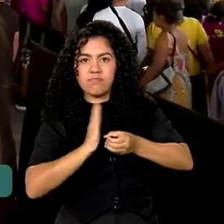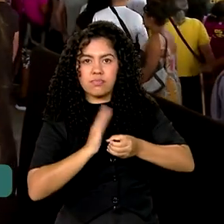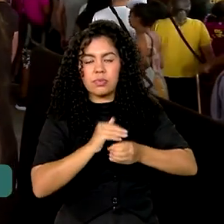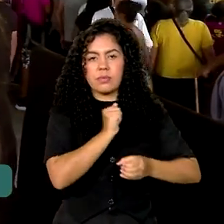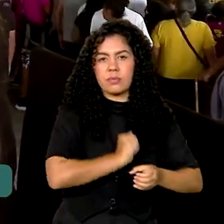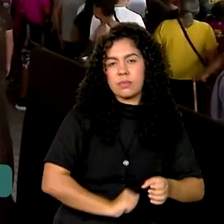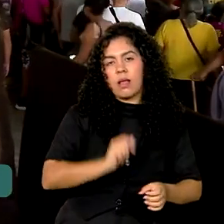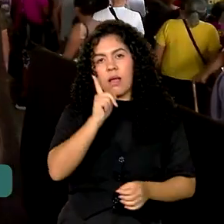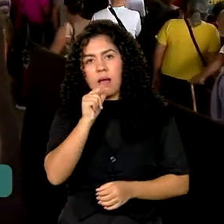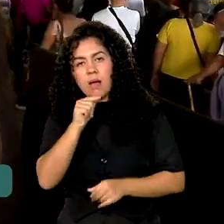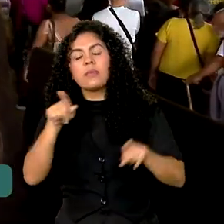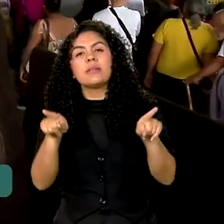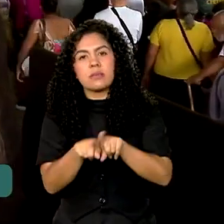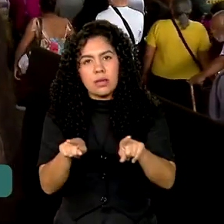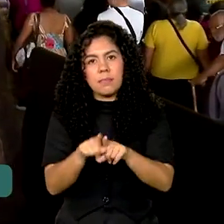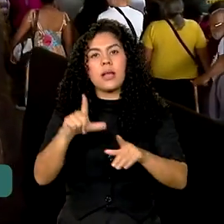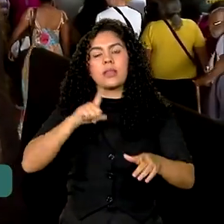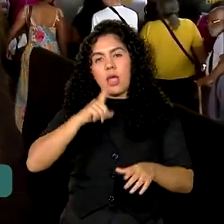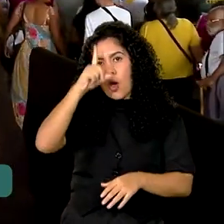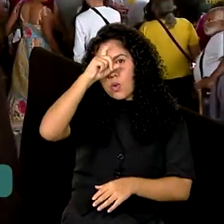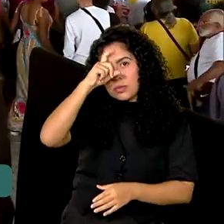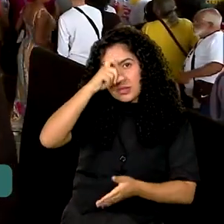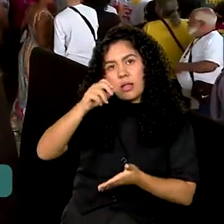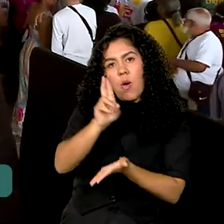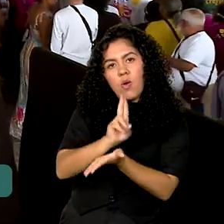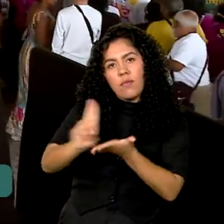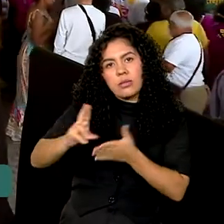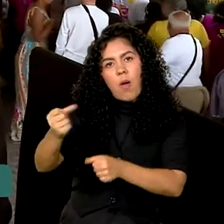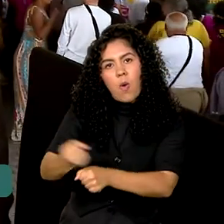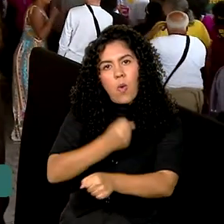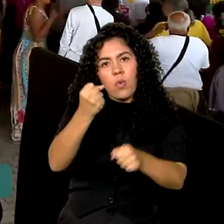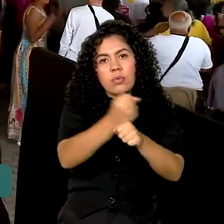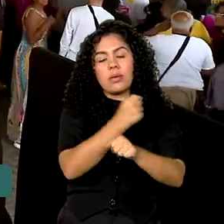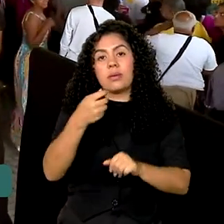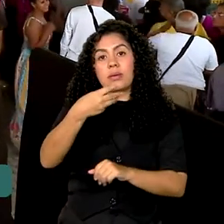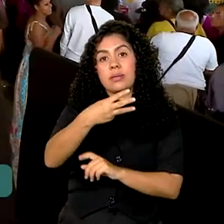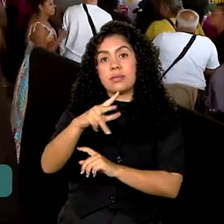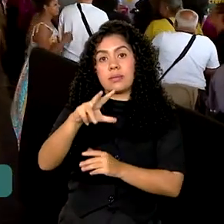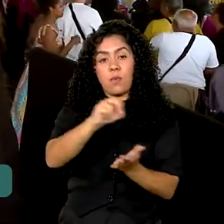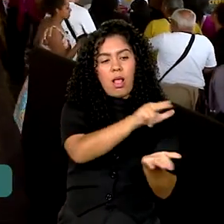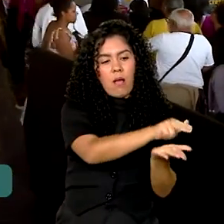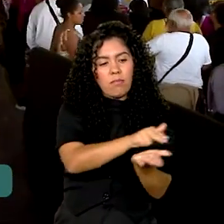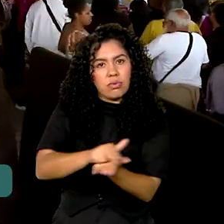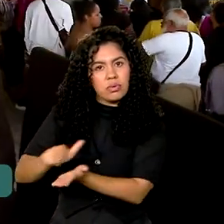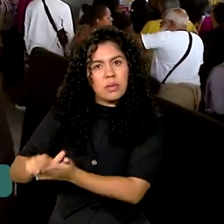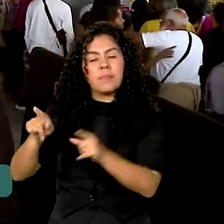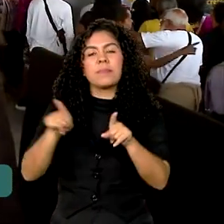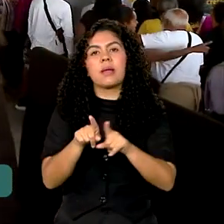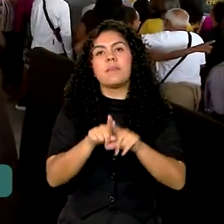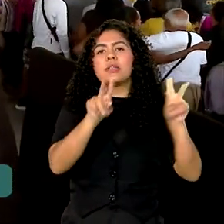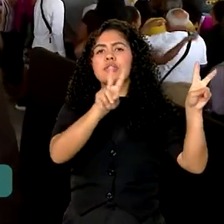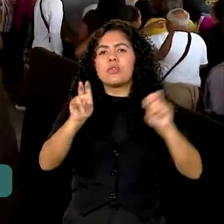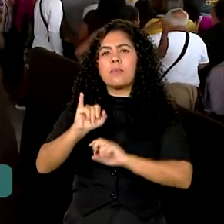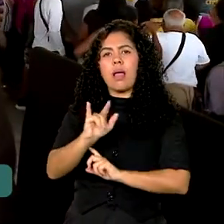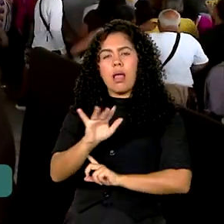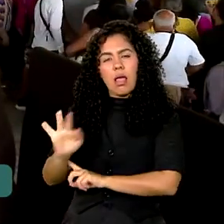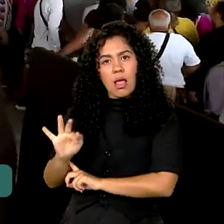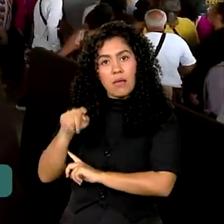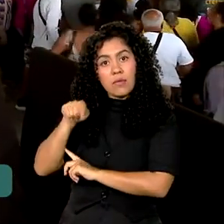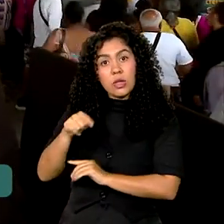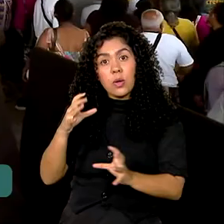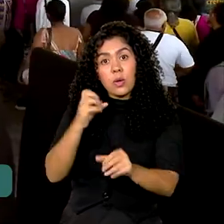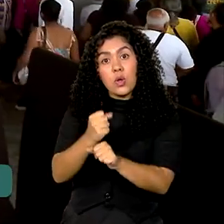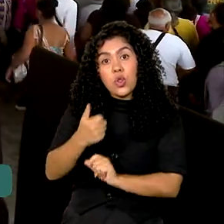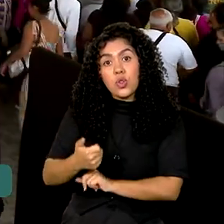universitário com 350 leitos. Quanto à expansão do Instituto Federal de São Paulo, 12 novos campus